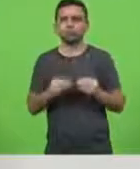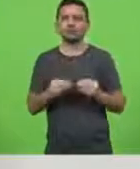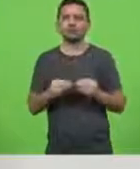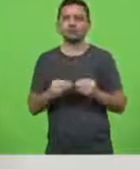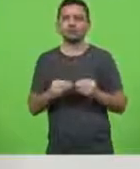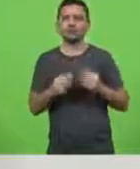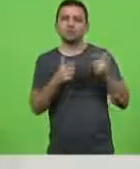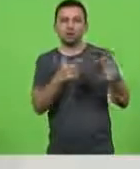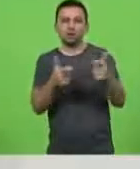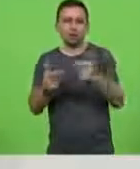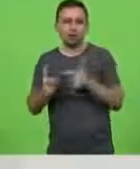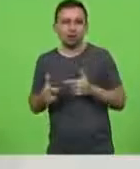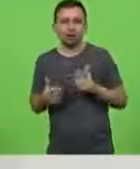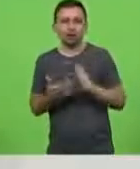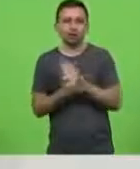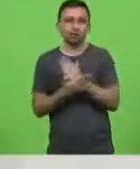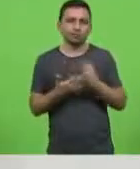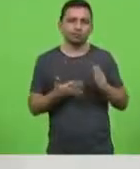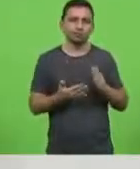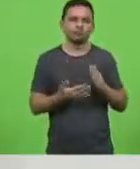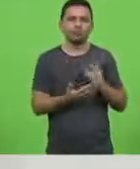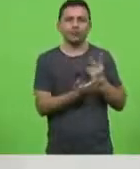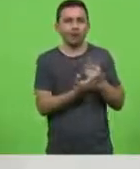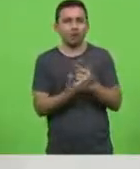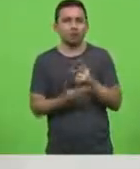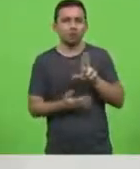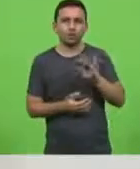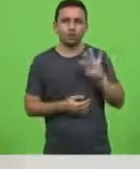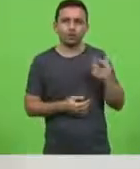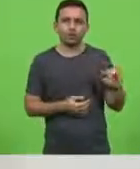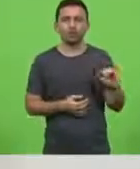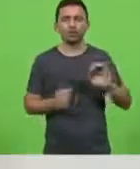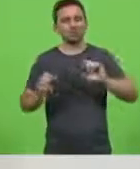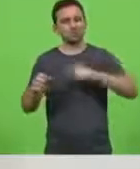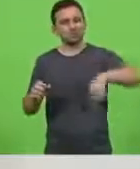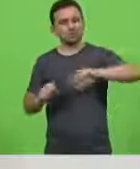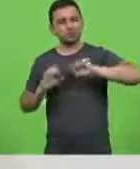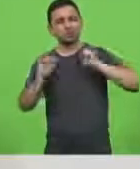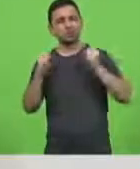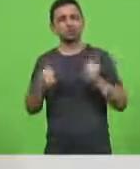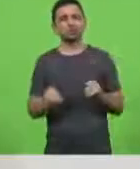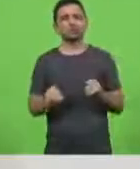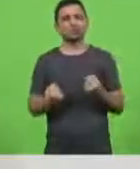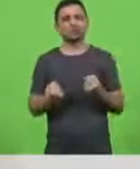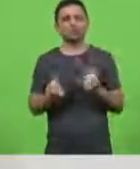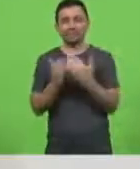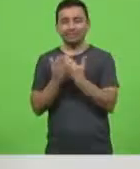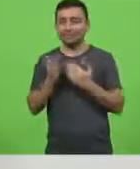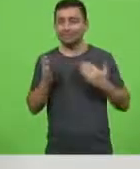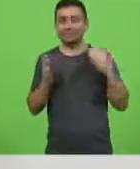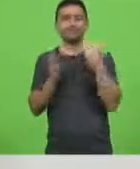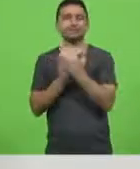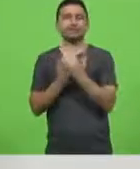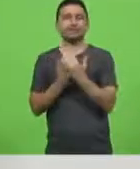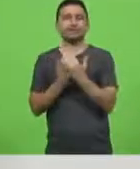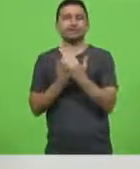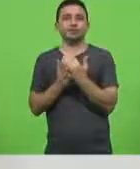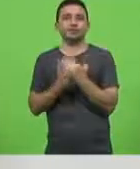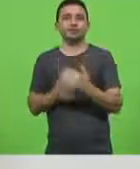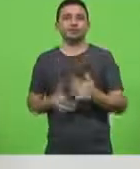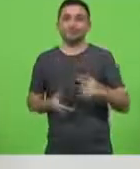leitos em de retaguarda em leitos de uti num esforço gigantesco que envolve